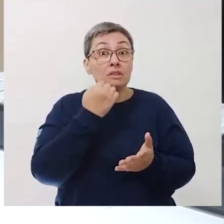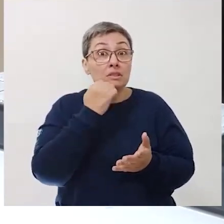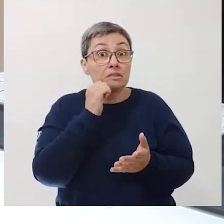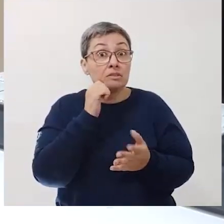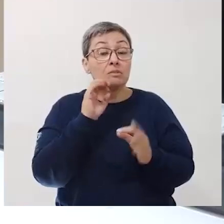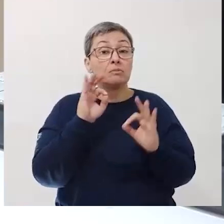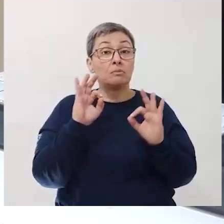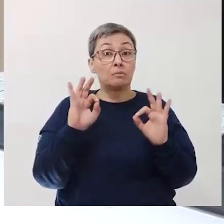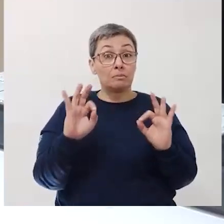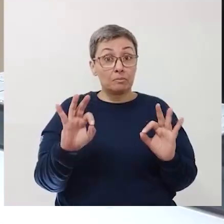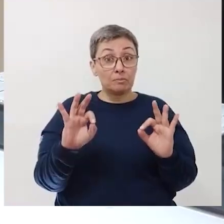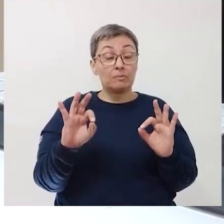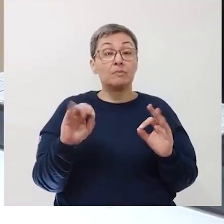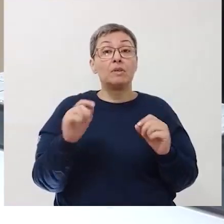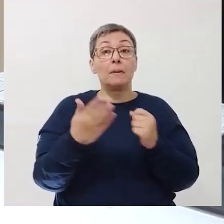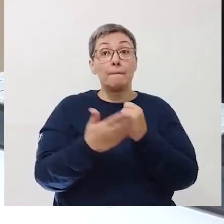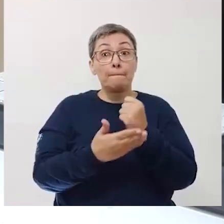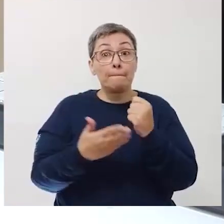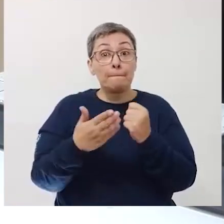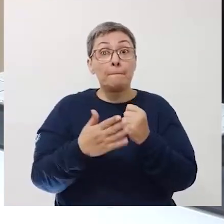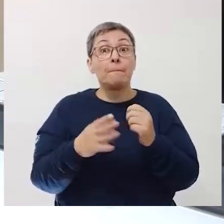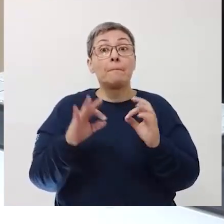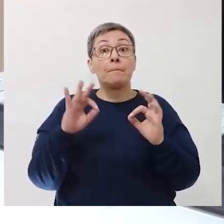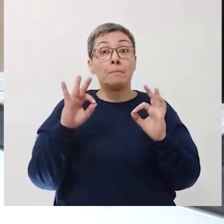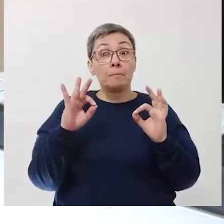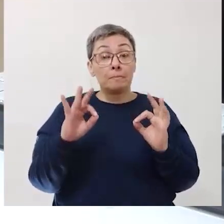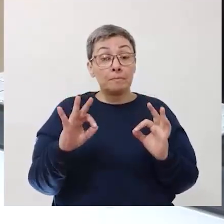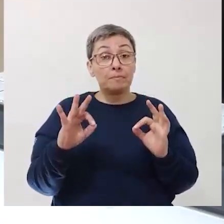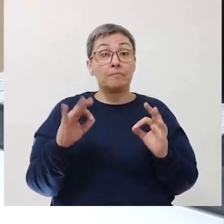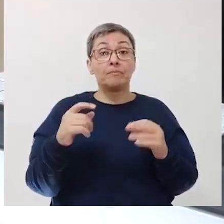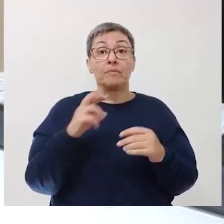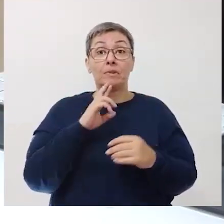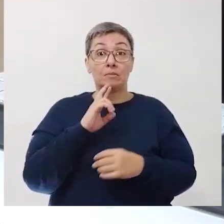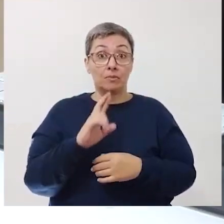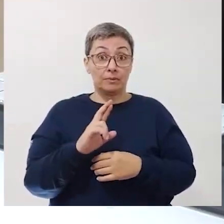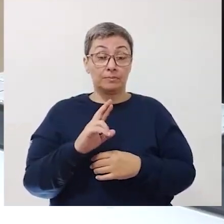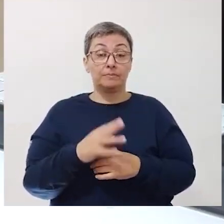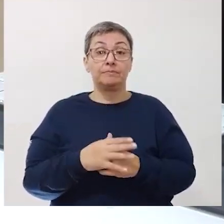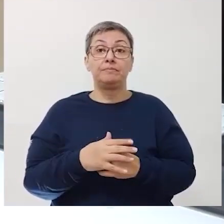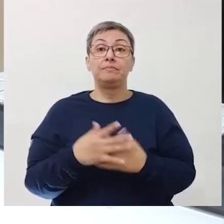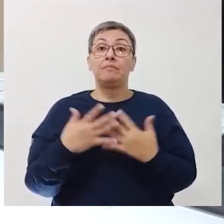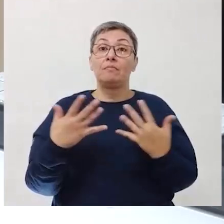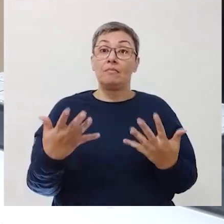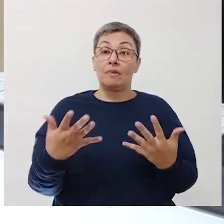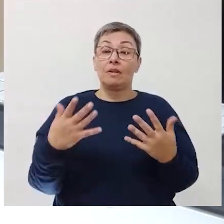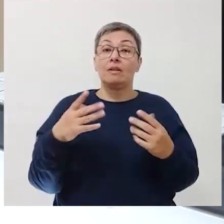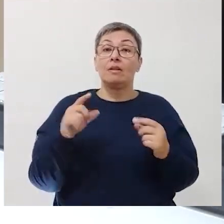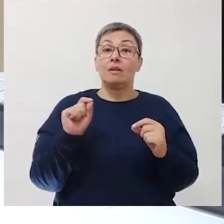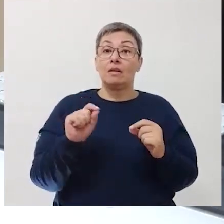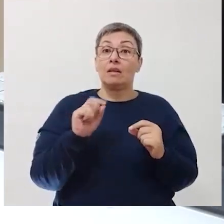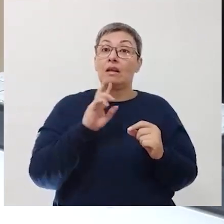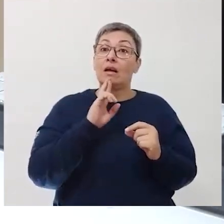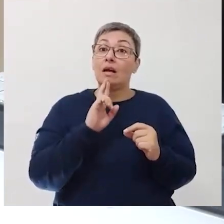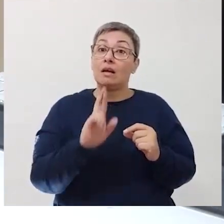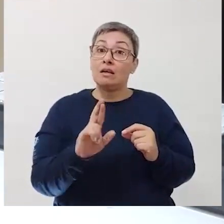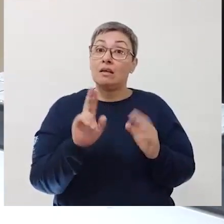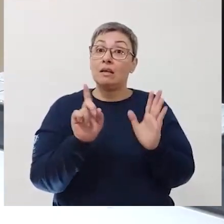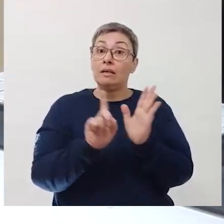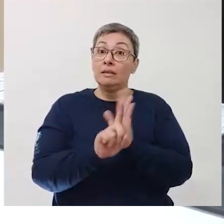fatos científicos, né, que dêem base para estas respostas, né. Então,